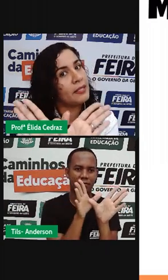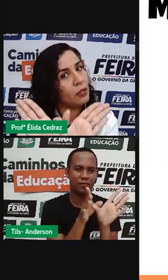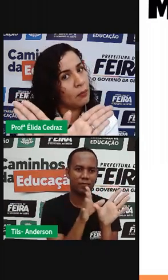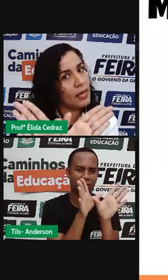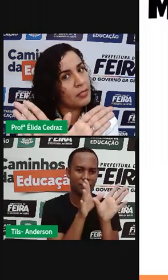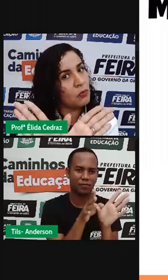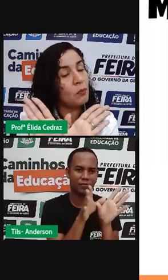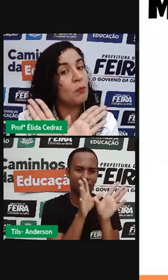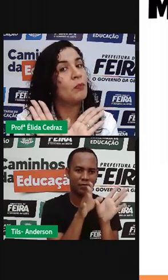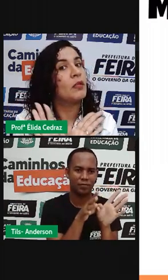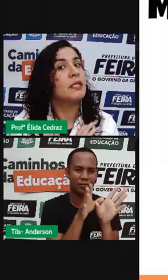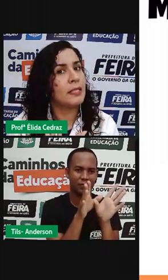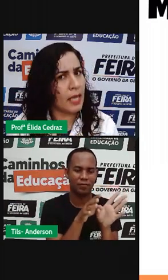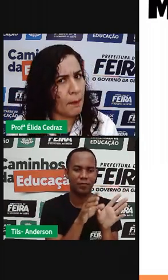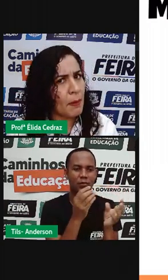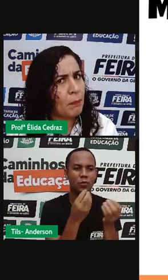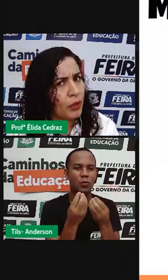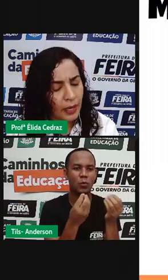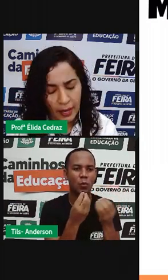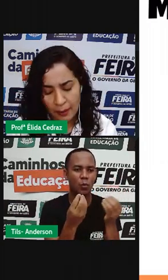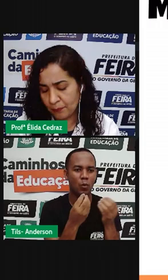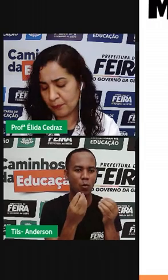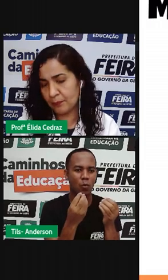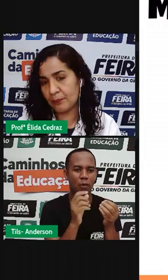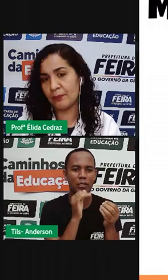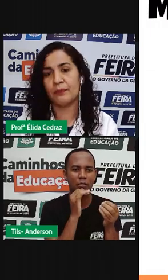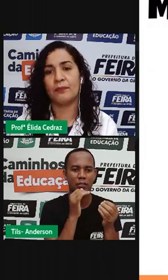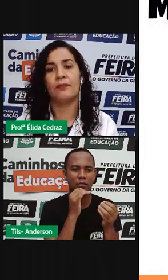pássaro mesmo. Sabe por quê?